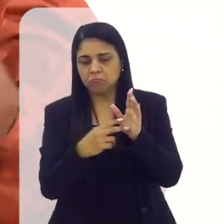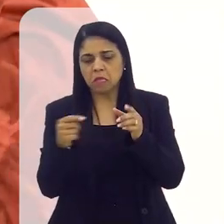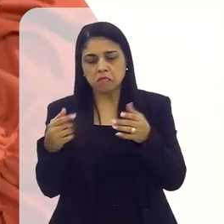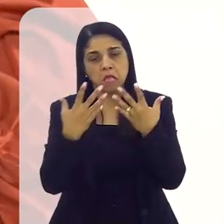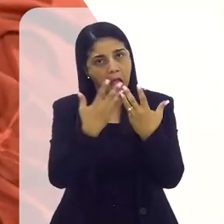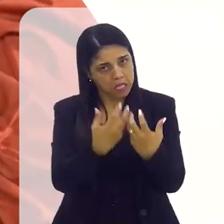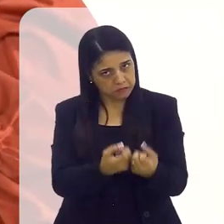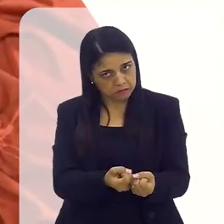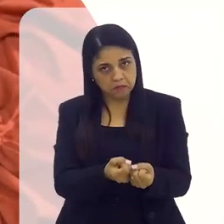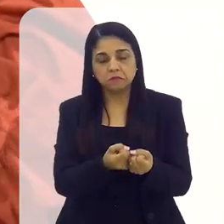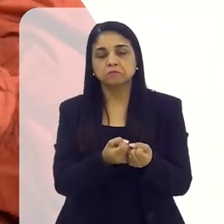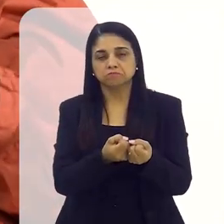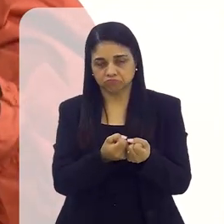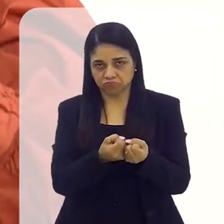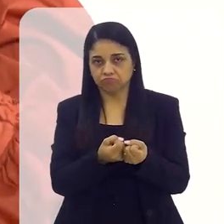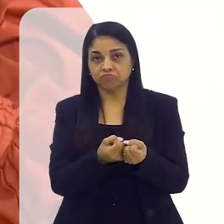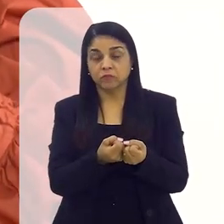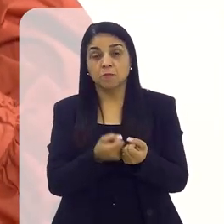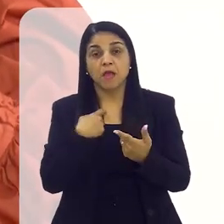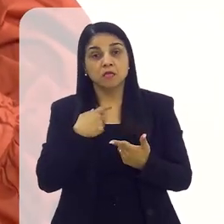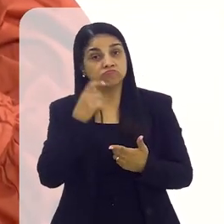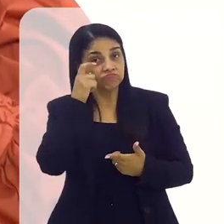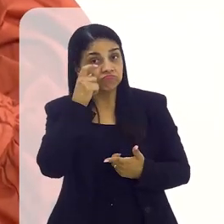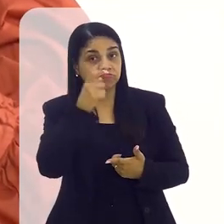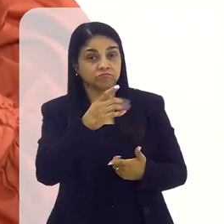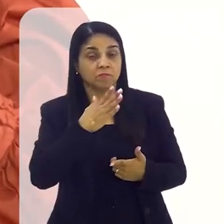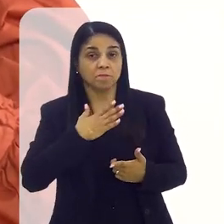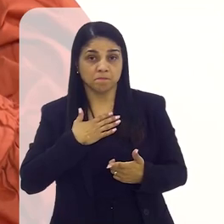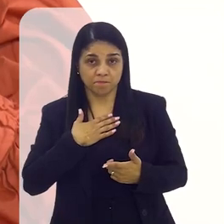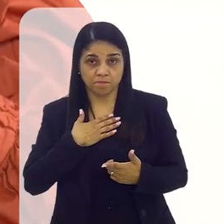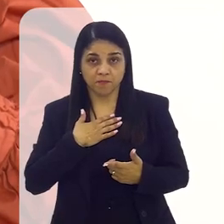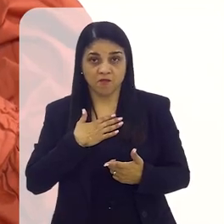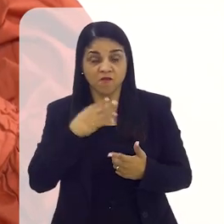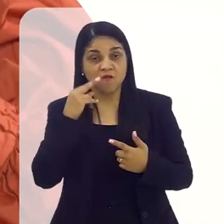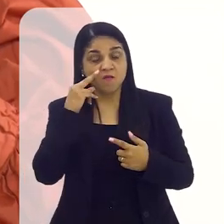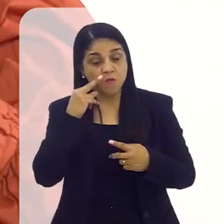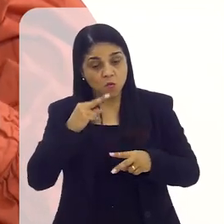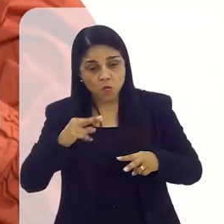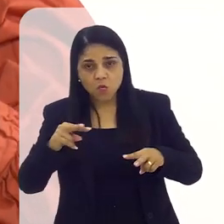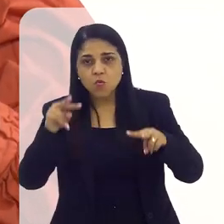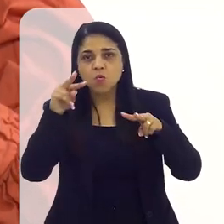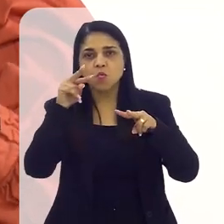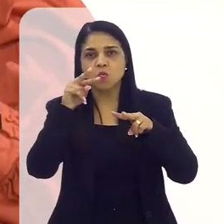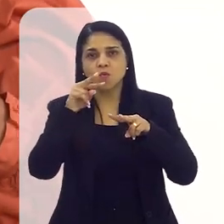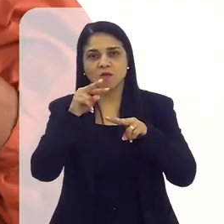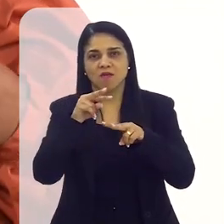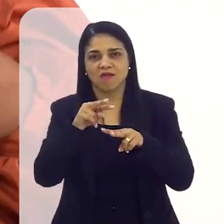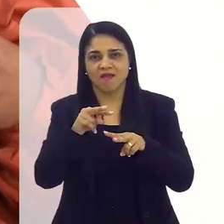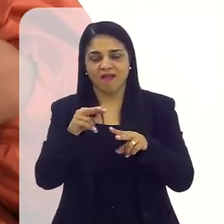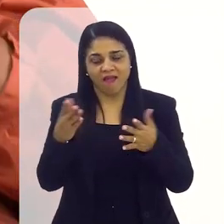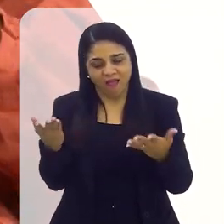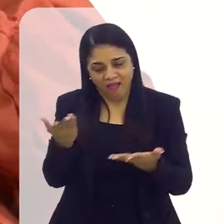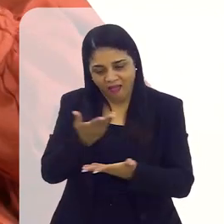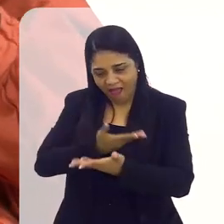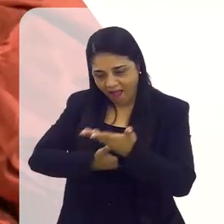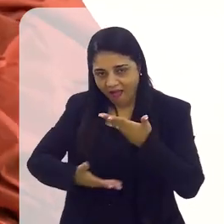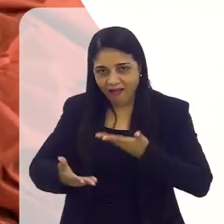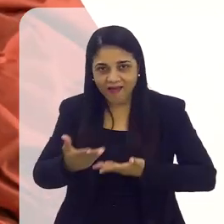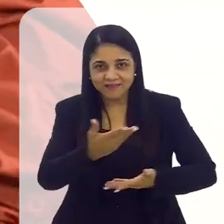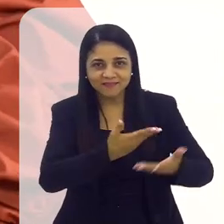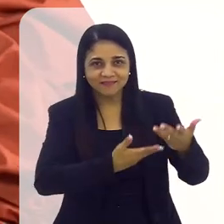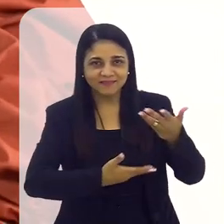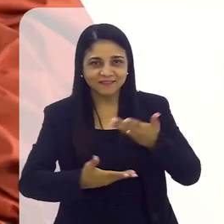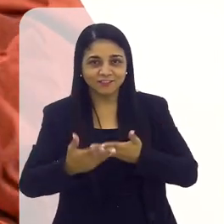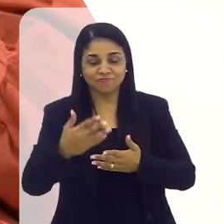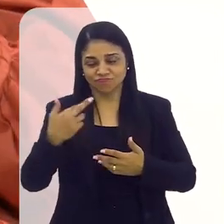eles entram dentro daquele padrão. Mas me chamou a atenção ver como que essa interação